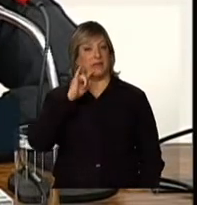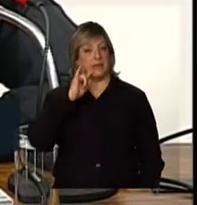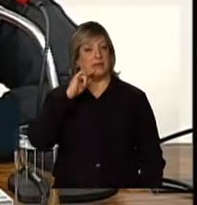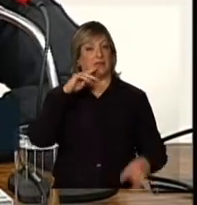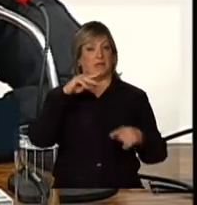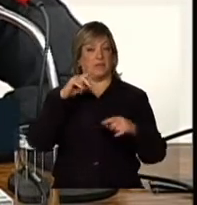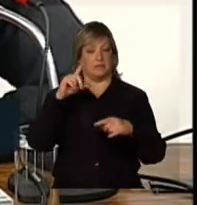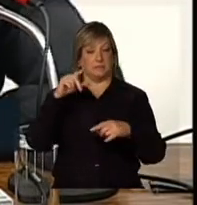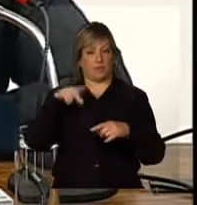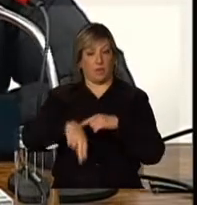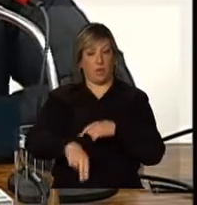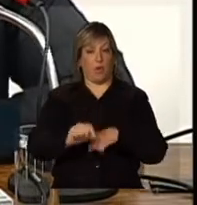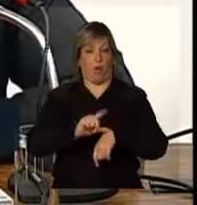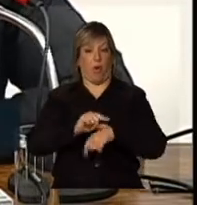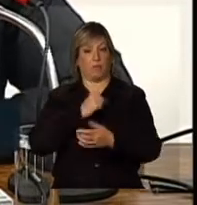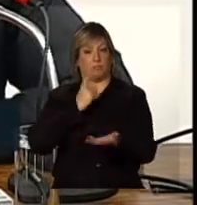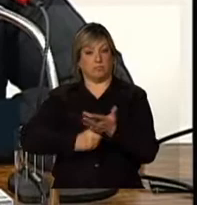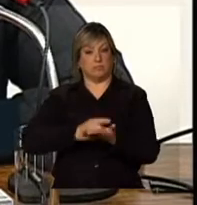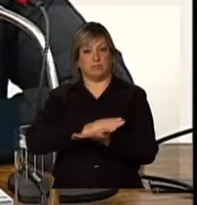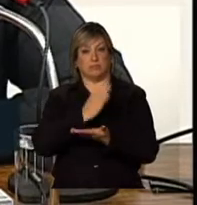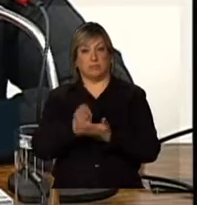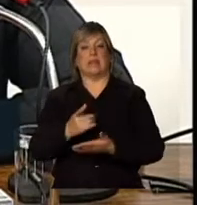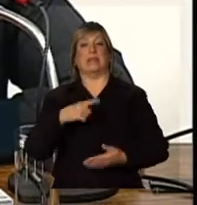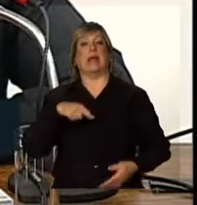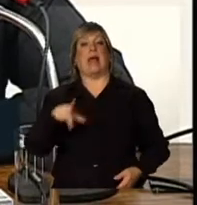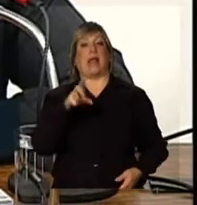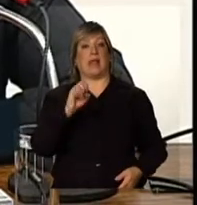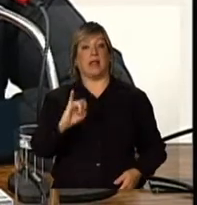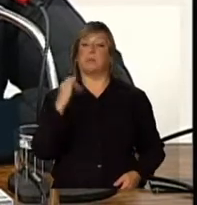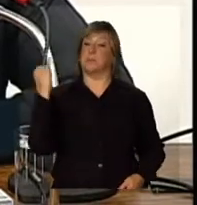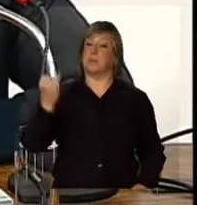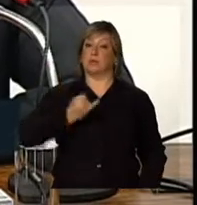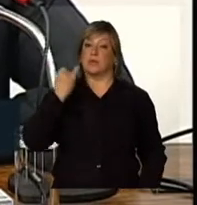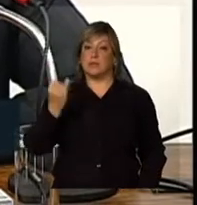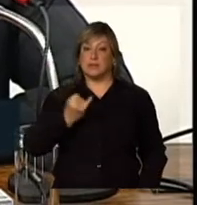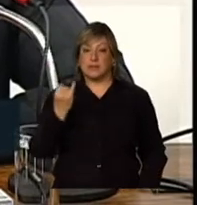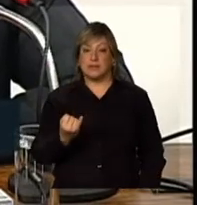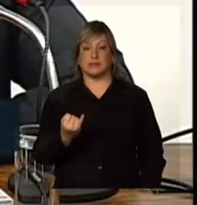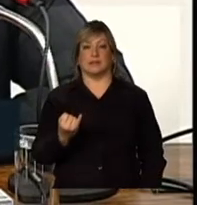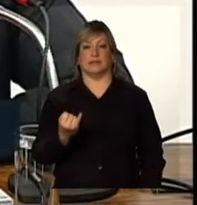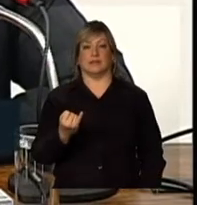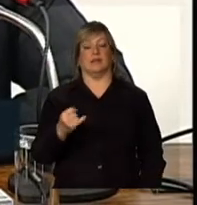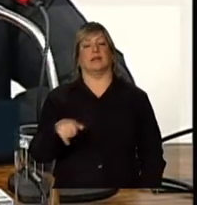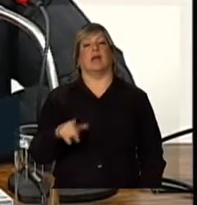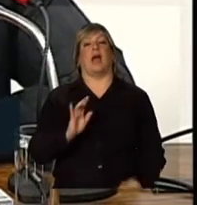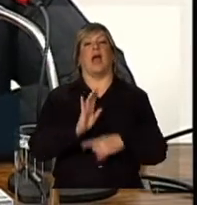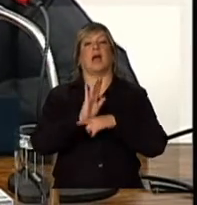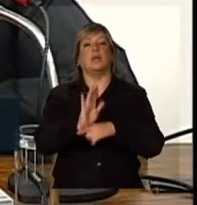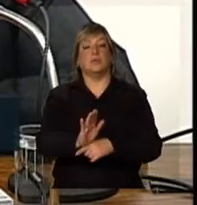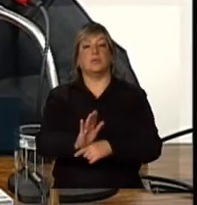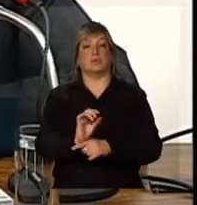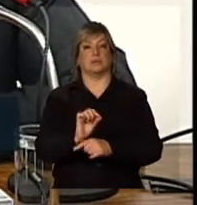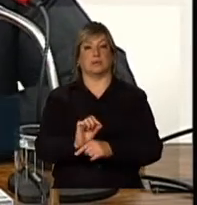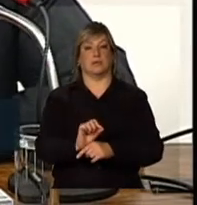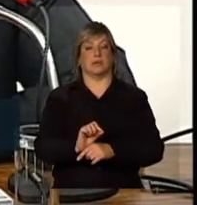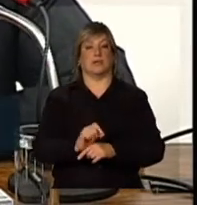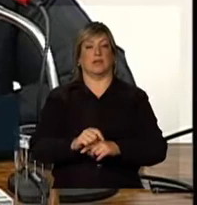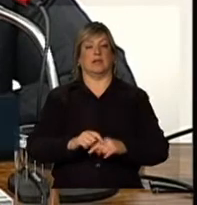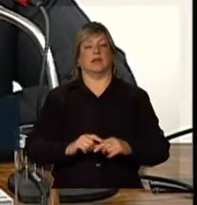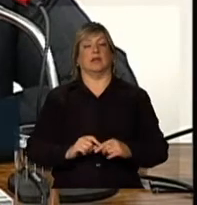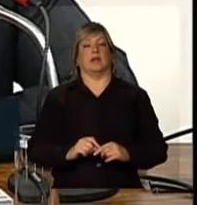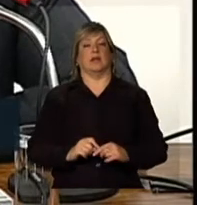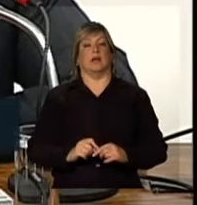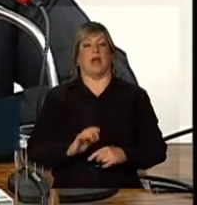lei importante, uma lei que permite uma ação sancionatória